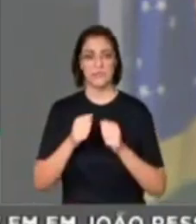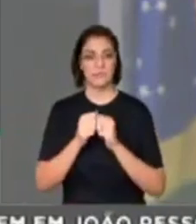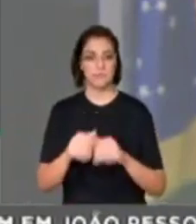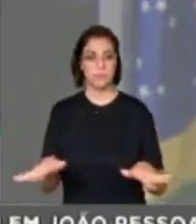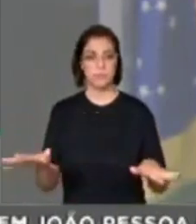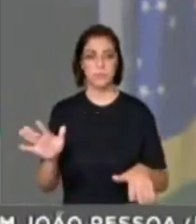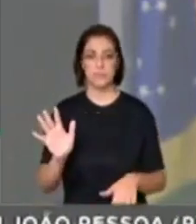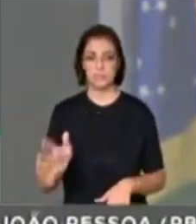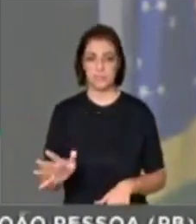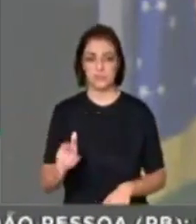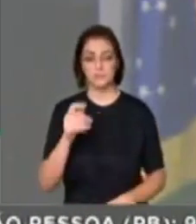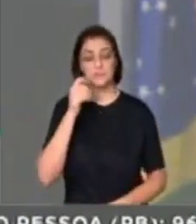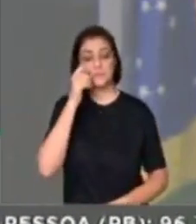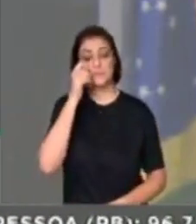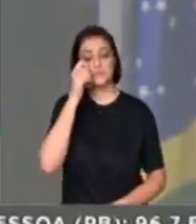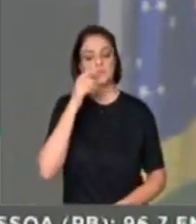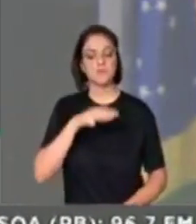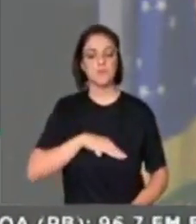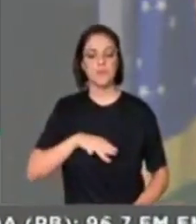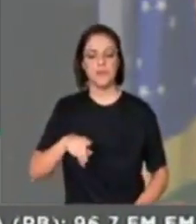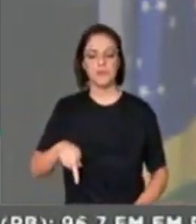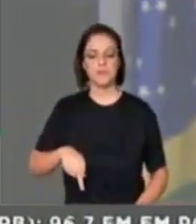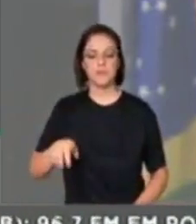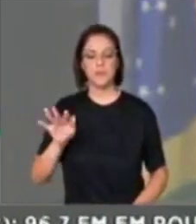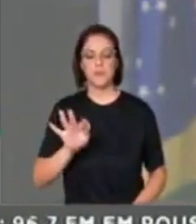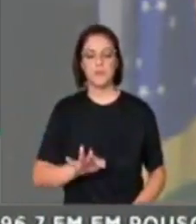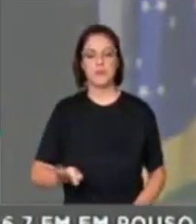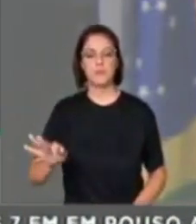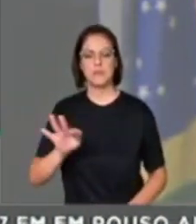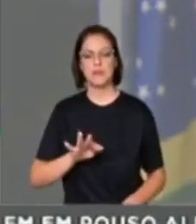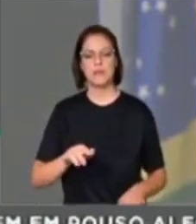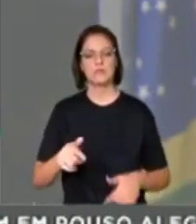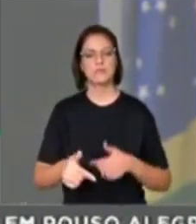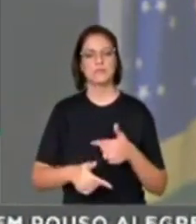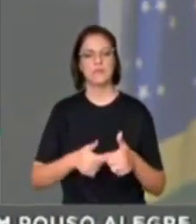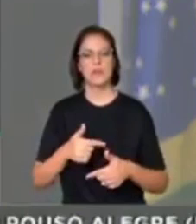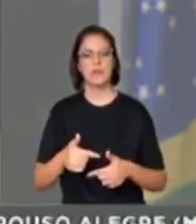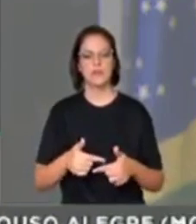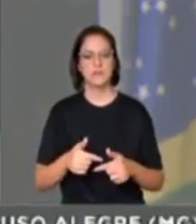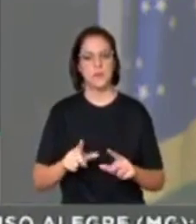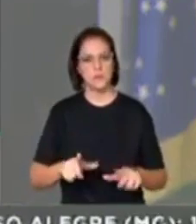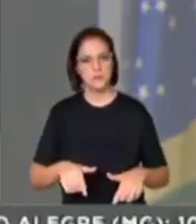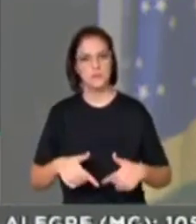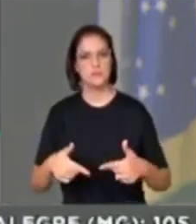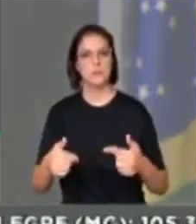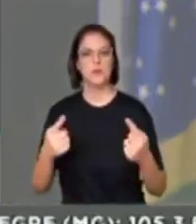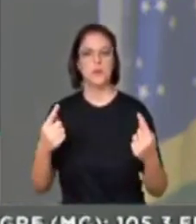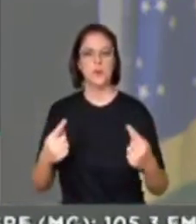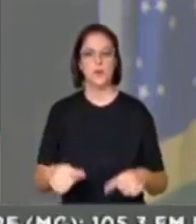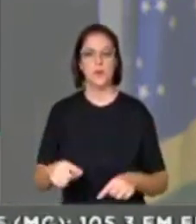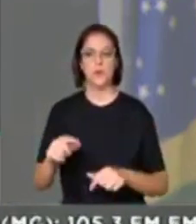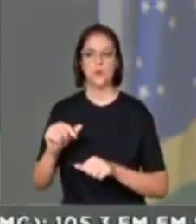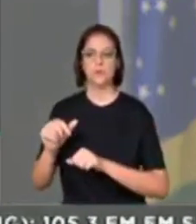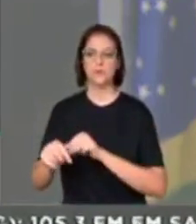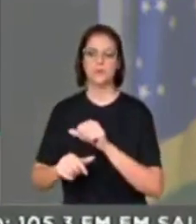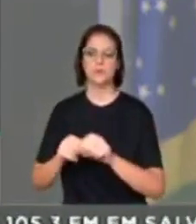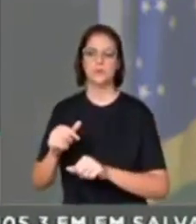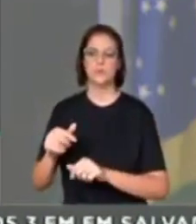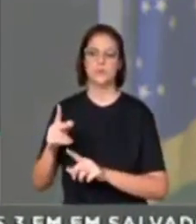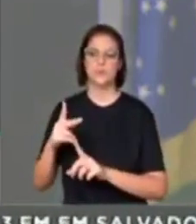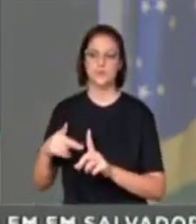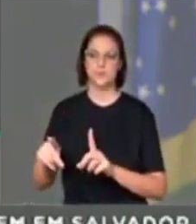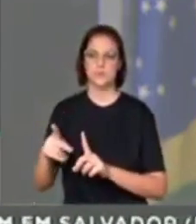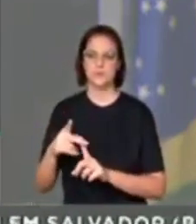atuação do Ministério Público Federal contra a reforma previdenciária. A Procuradoria Federal dos Direitos do